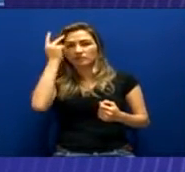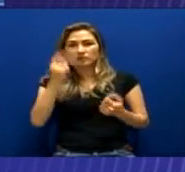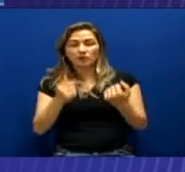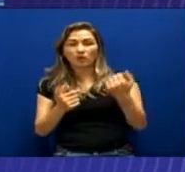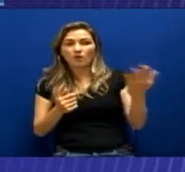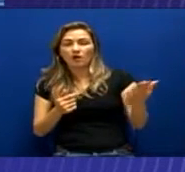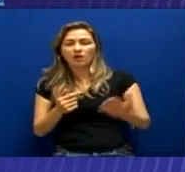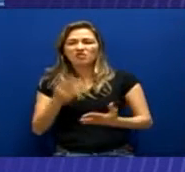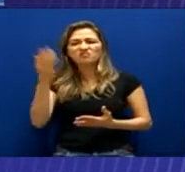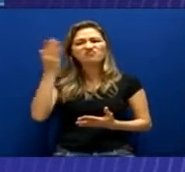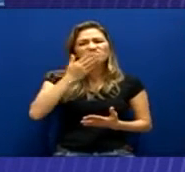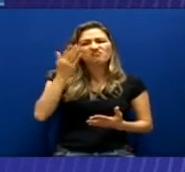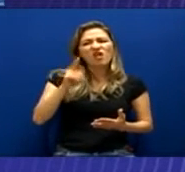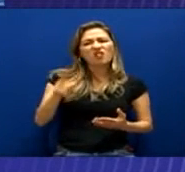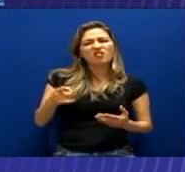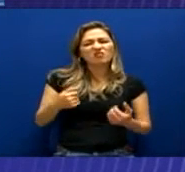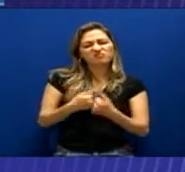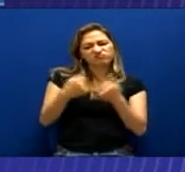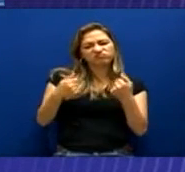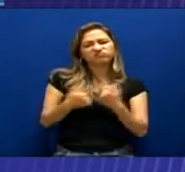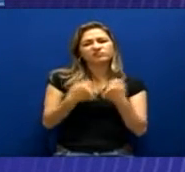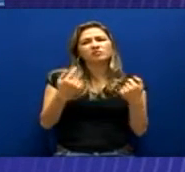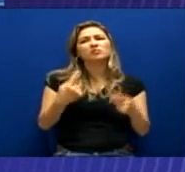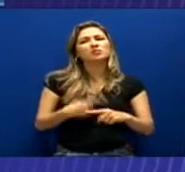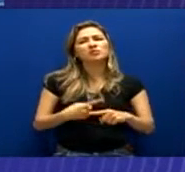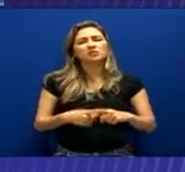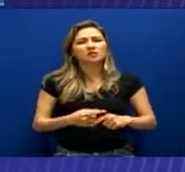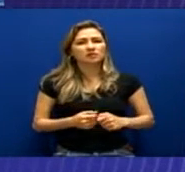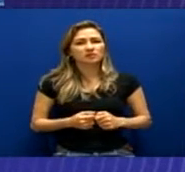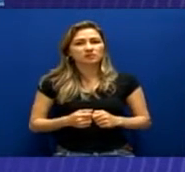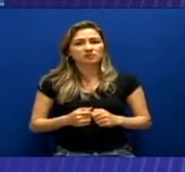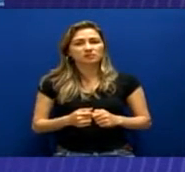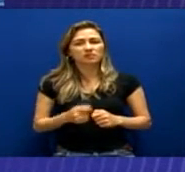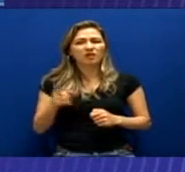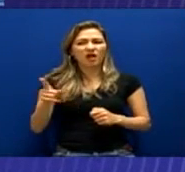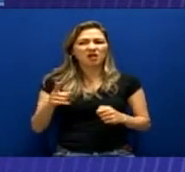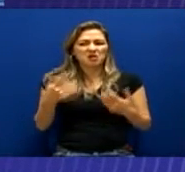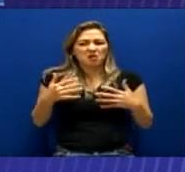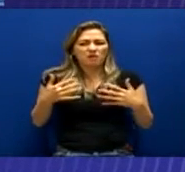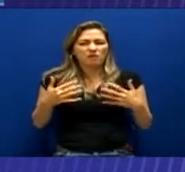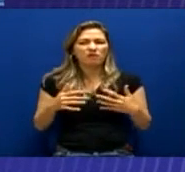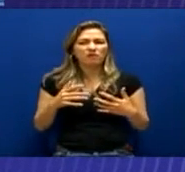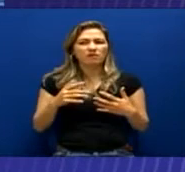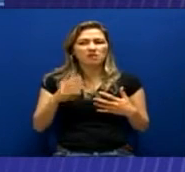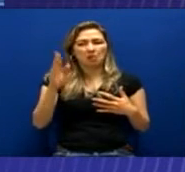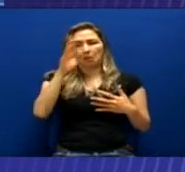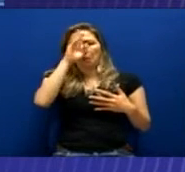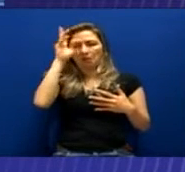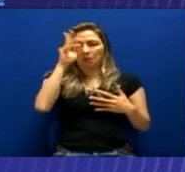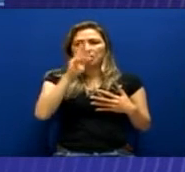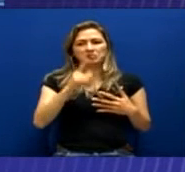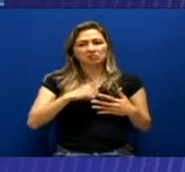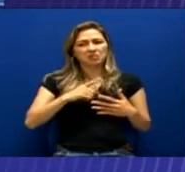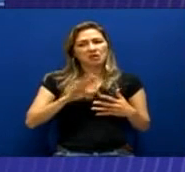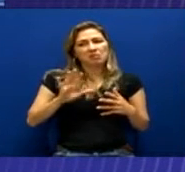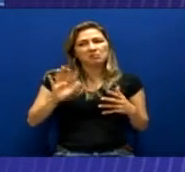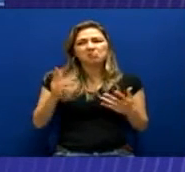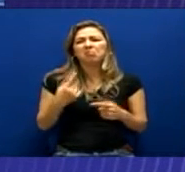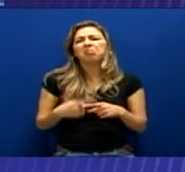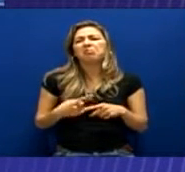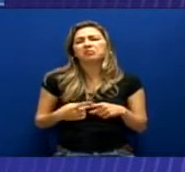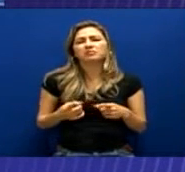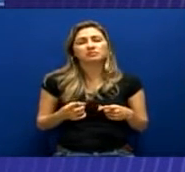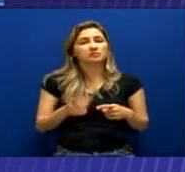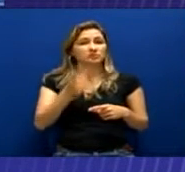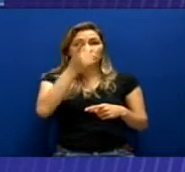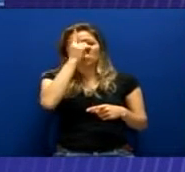podem sentir as suas reações pelas crises que elas têm, pela incapacidade que são resultantes. Essa questão